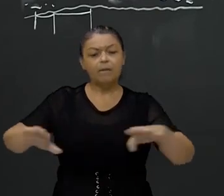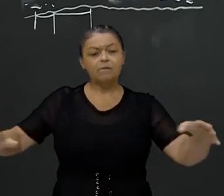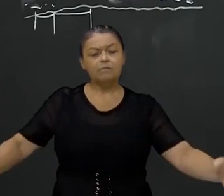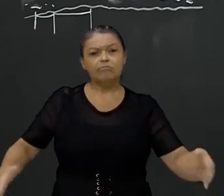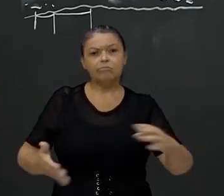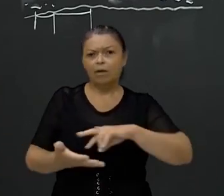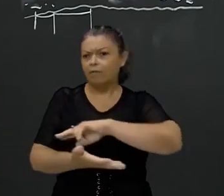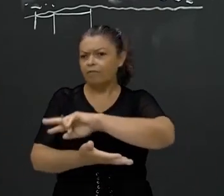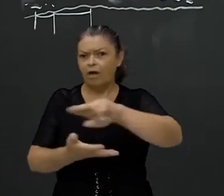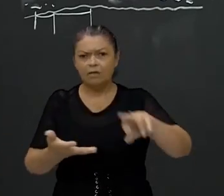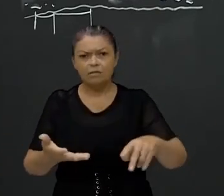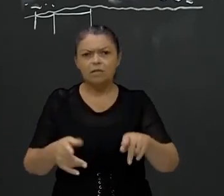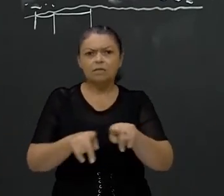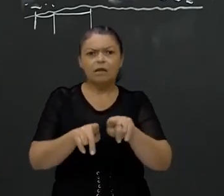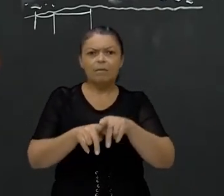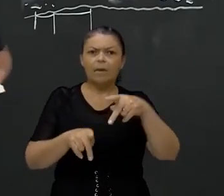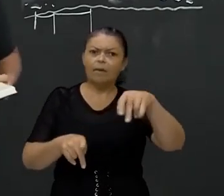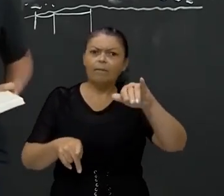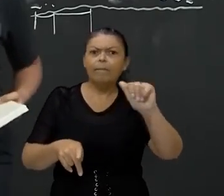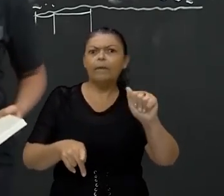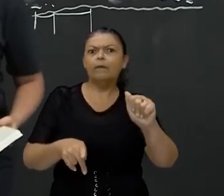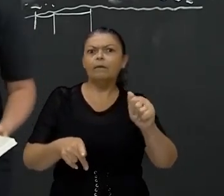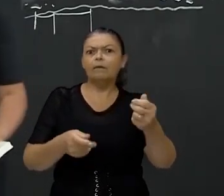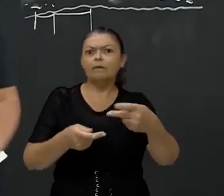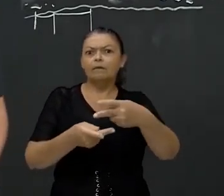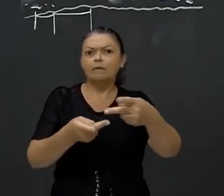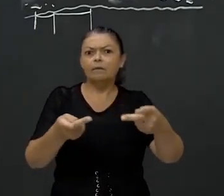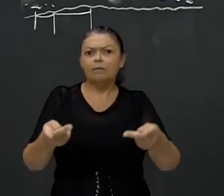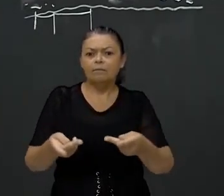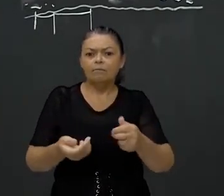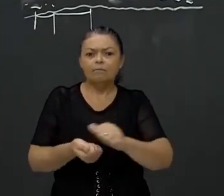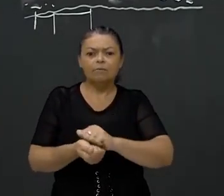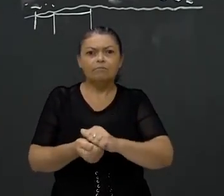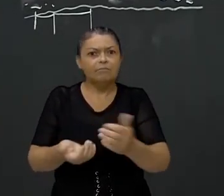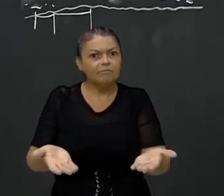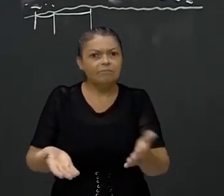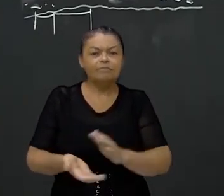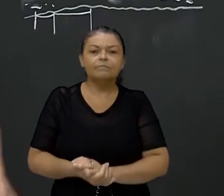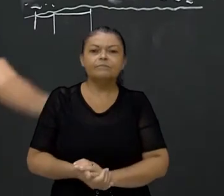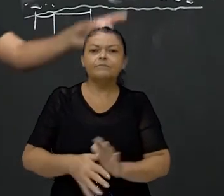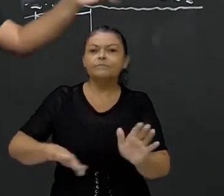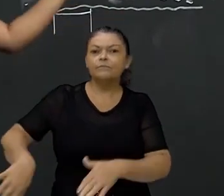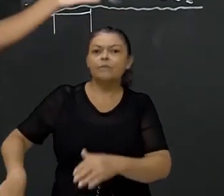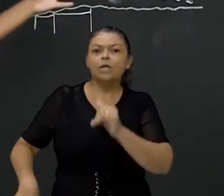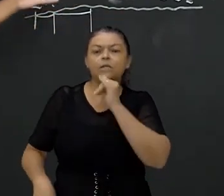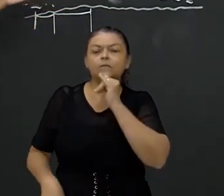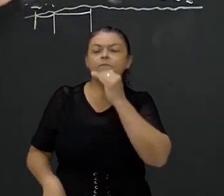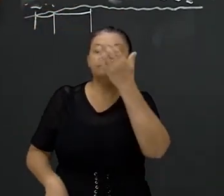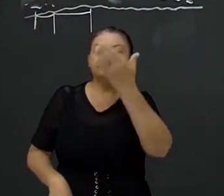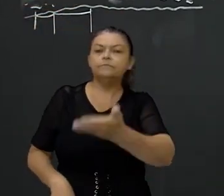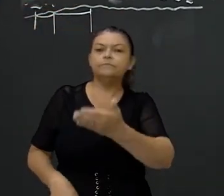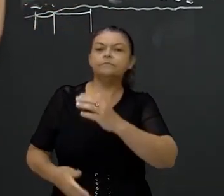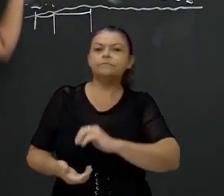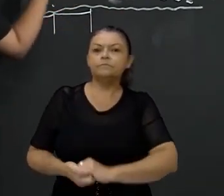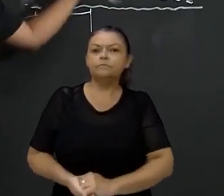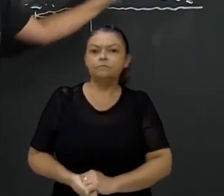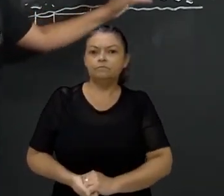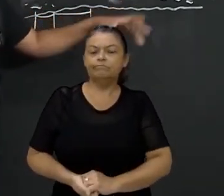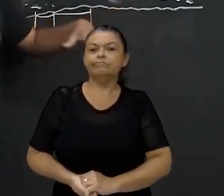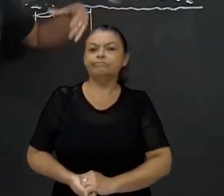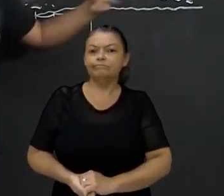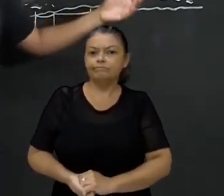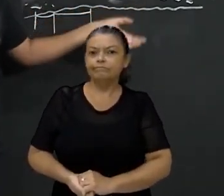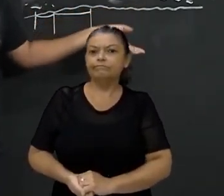transformação de outras rochas. Quer outro exemplo? Por aqui tem o ponto